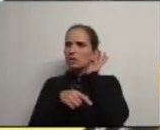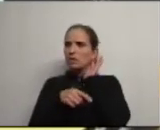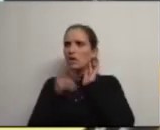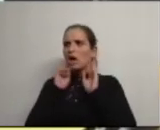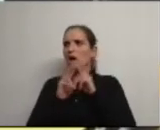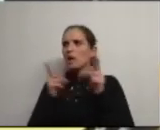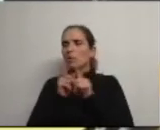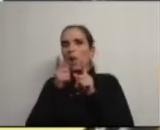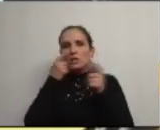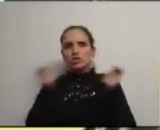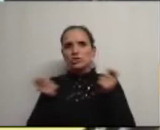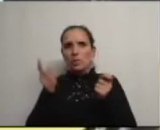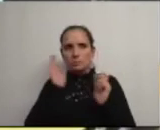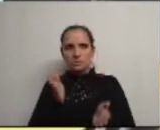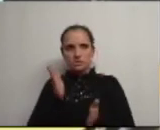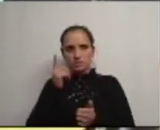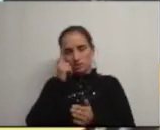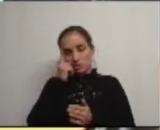Câmara tem de ter gestão e